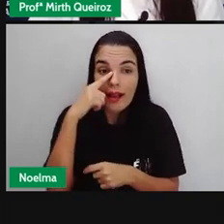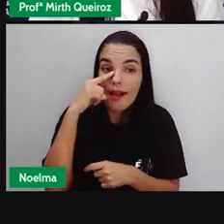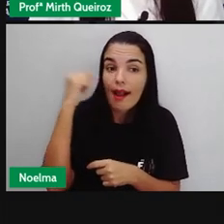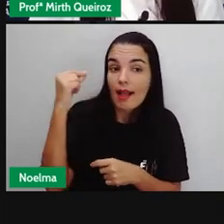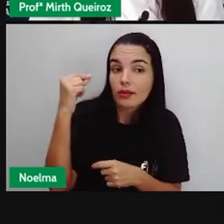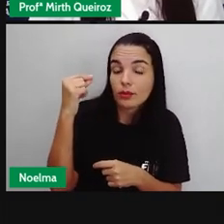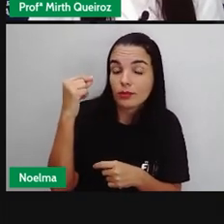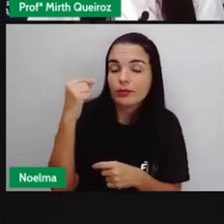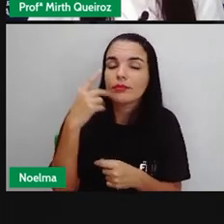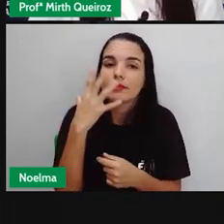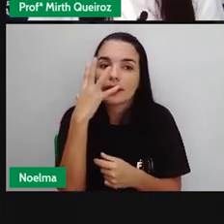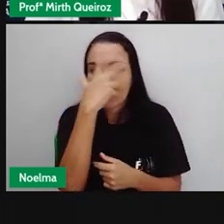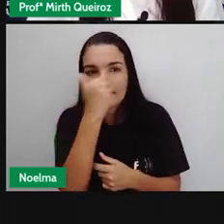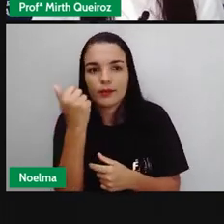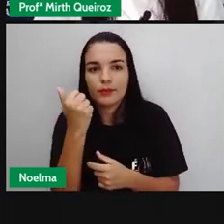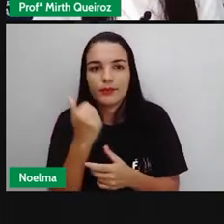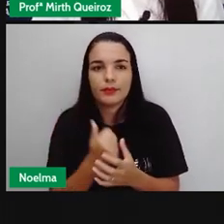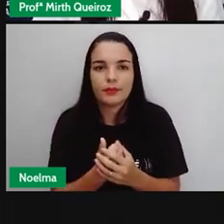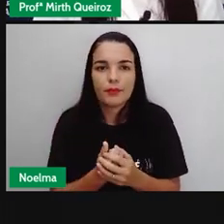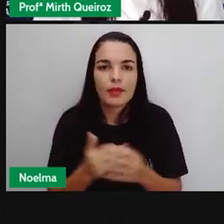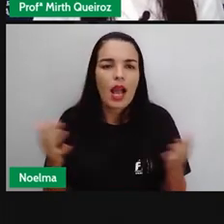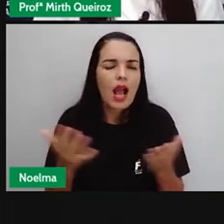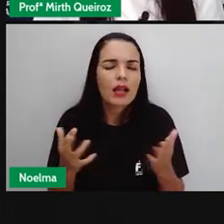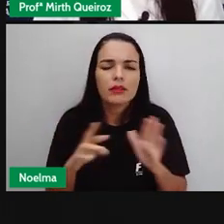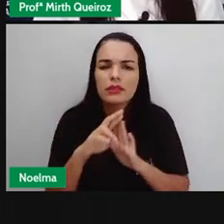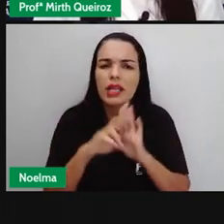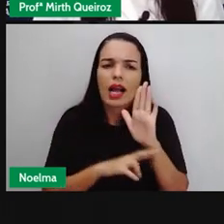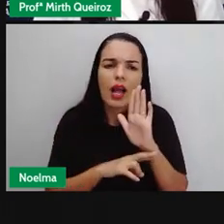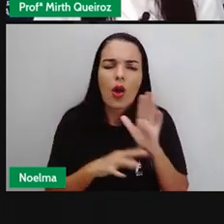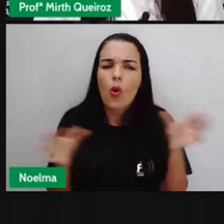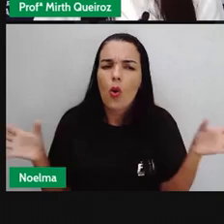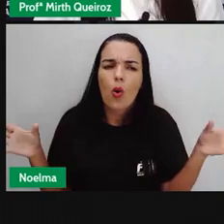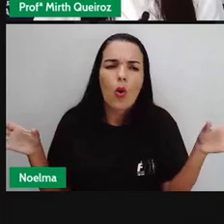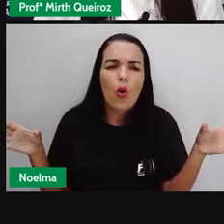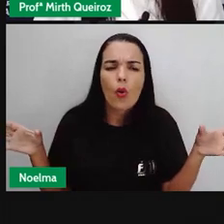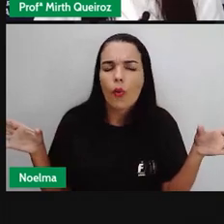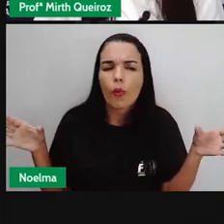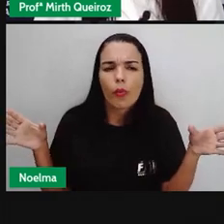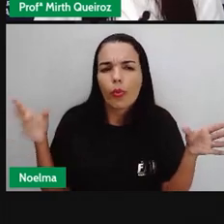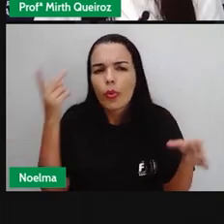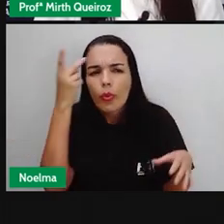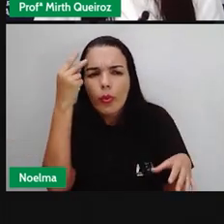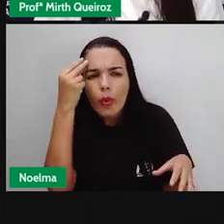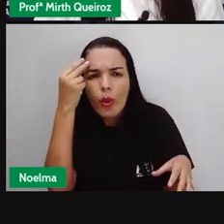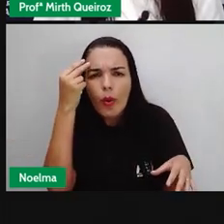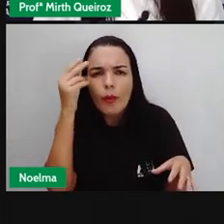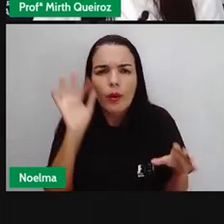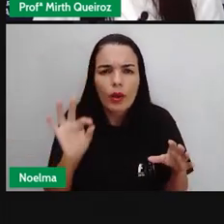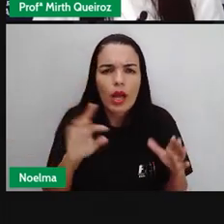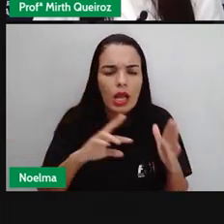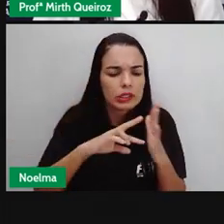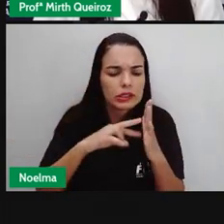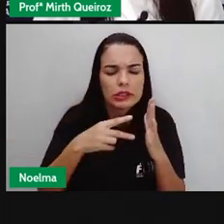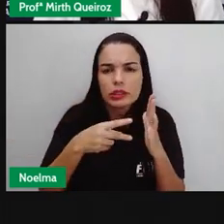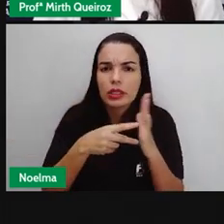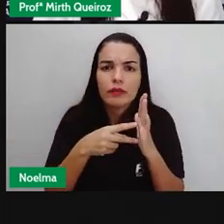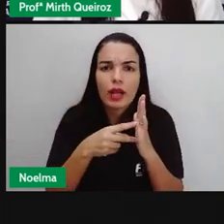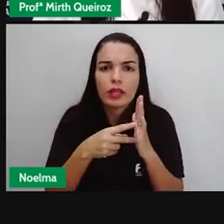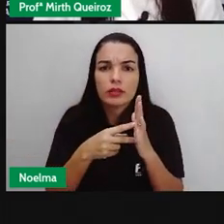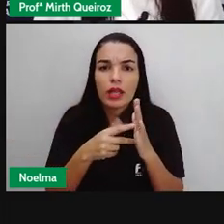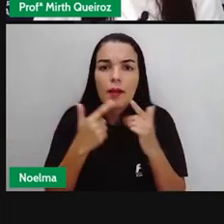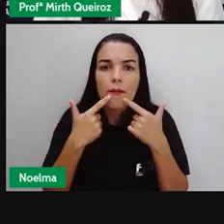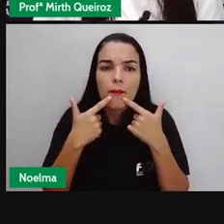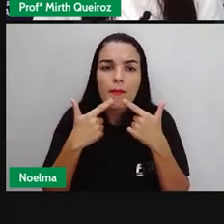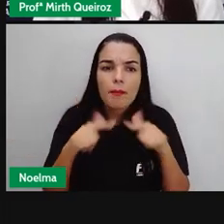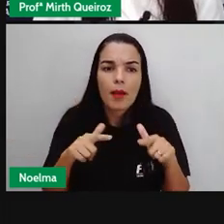em número. A regra mais comum na língua portuguesa a respeito do gênero e do número dos